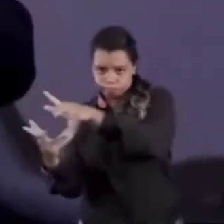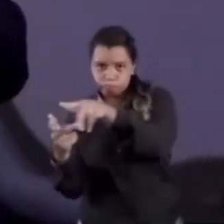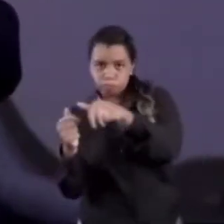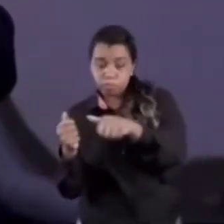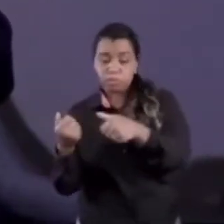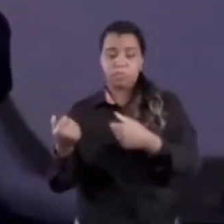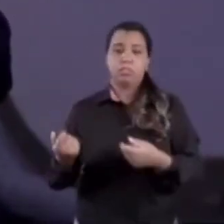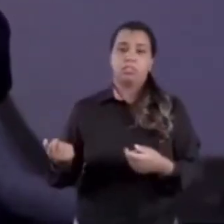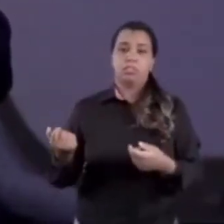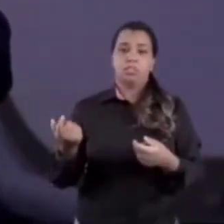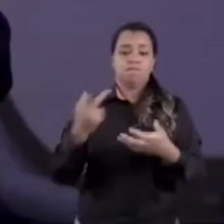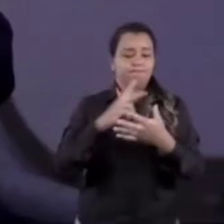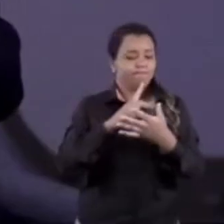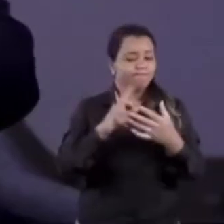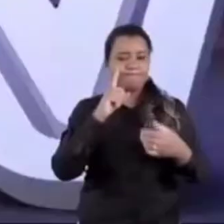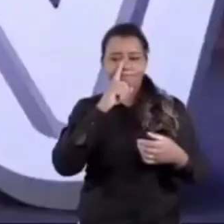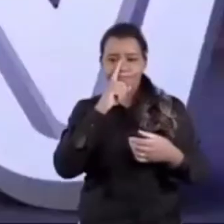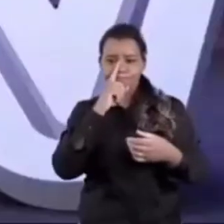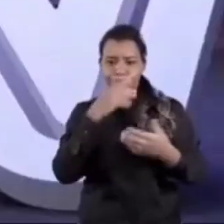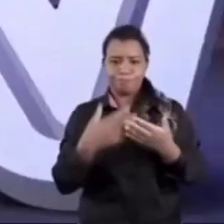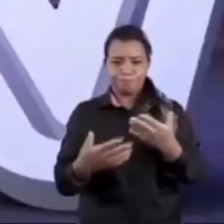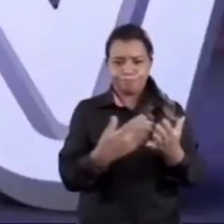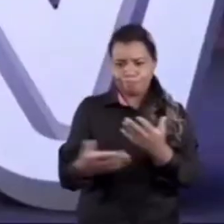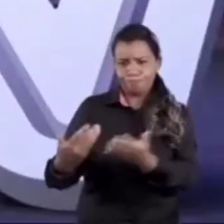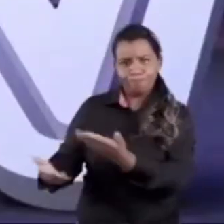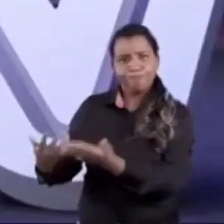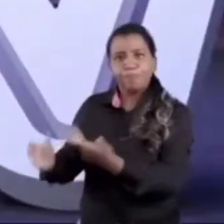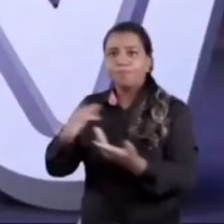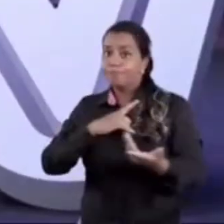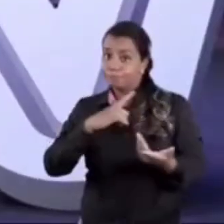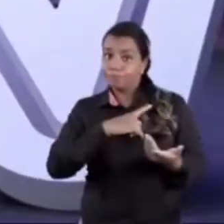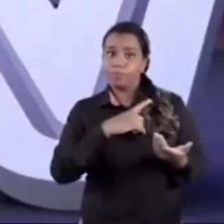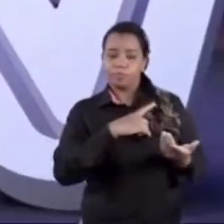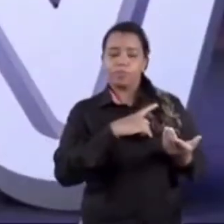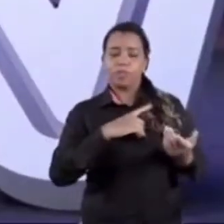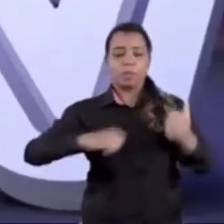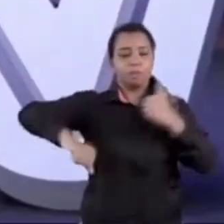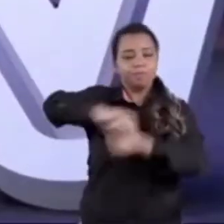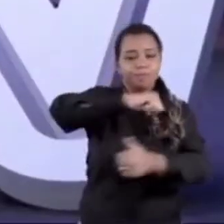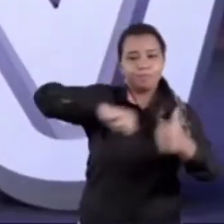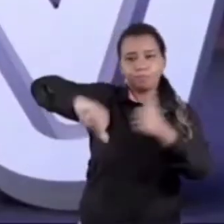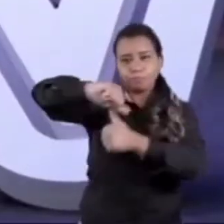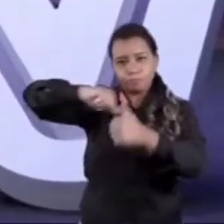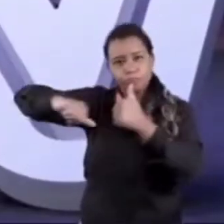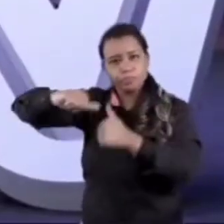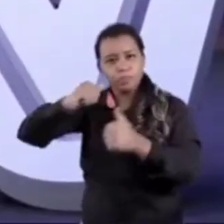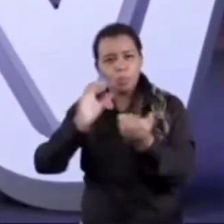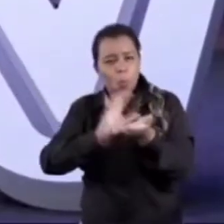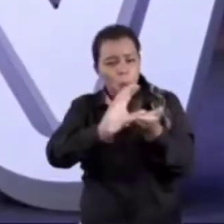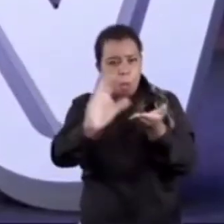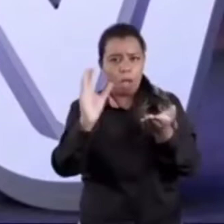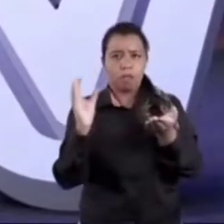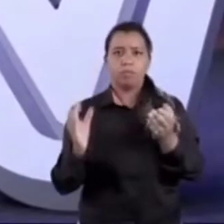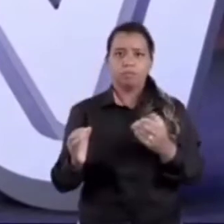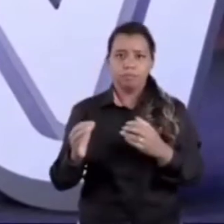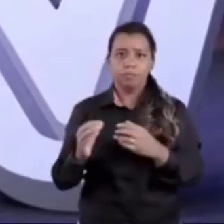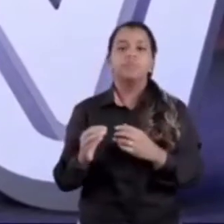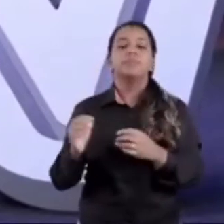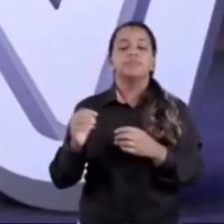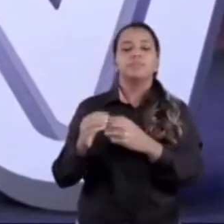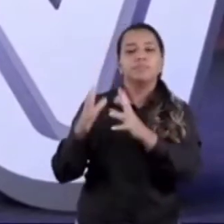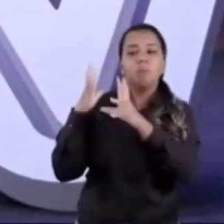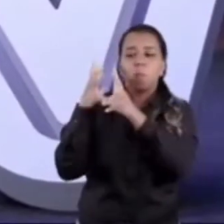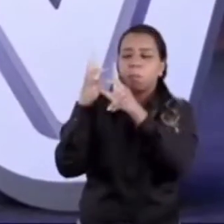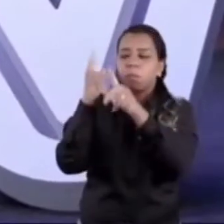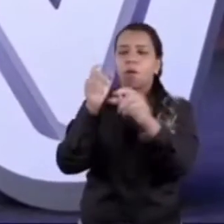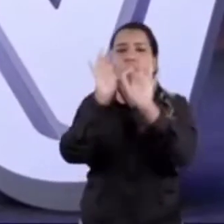desapropriação e os riscos de cápex. Então, acho que a gente tem um sistema que tem uma reserva de liquidez interessante dentro do projeto para